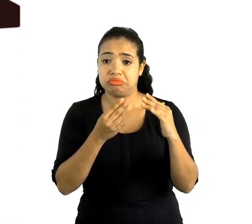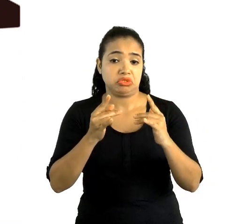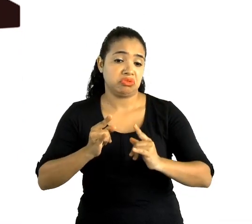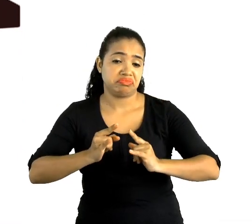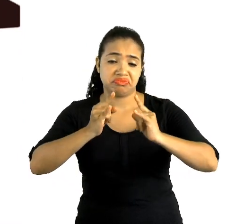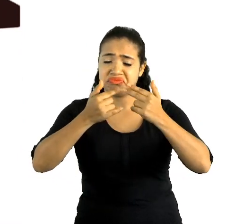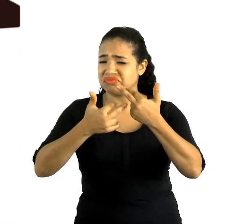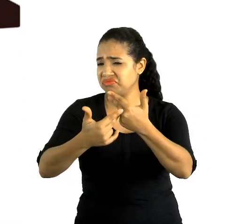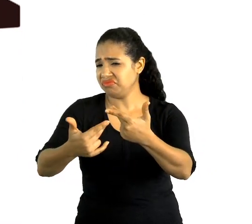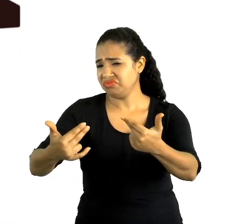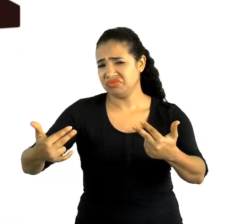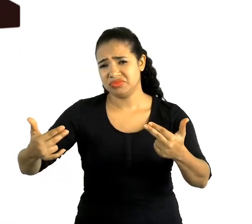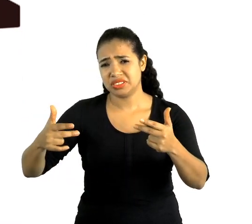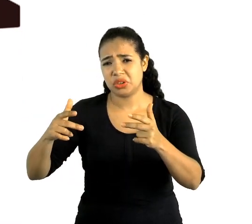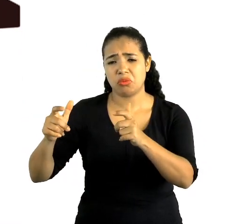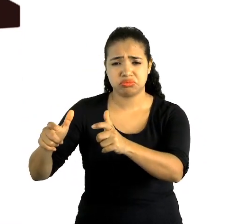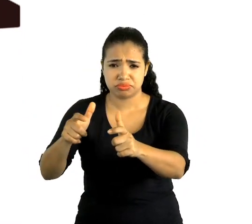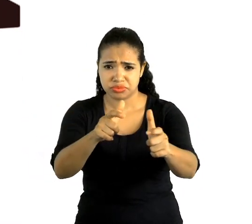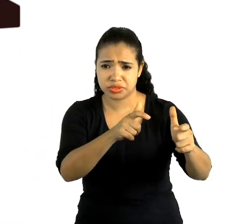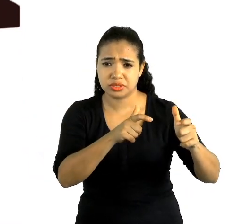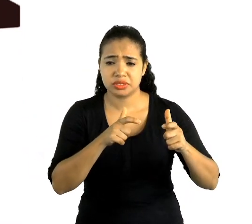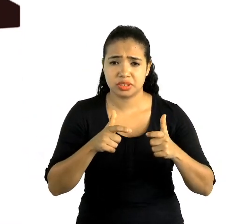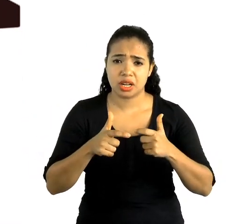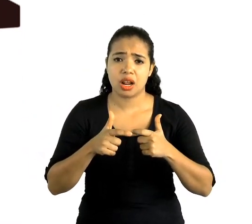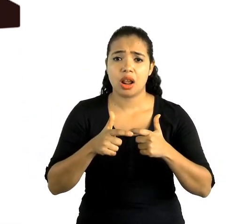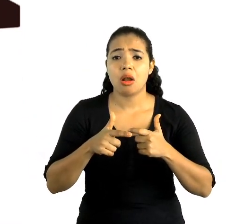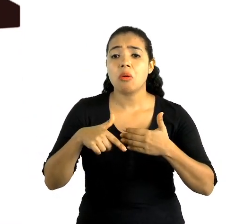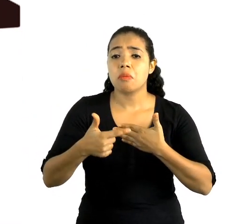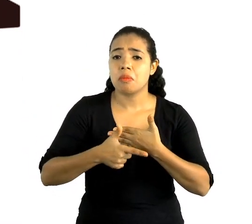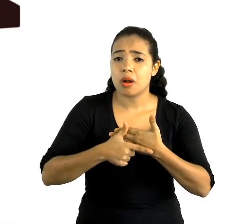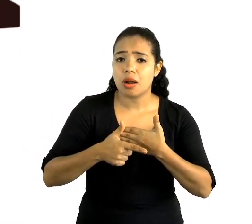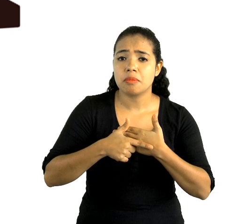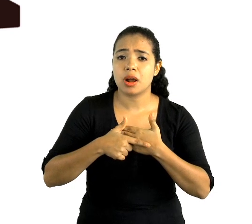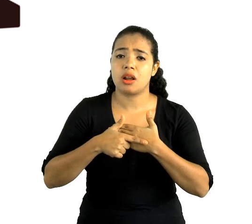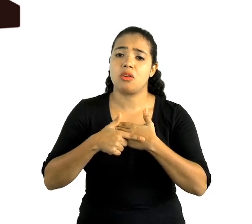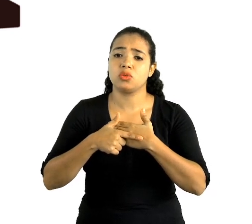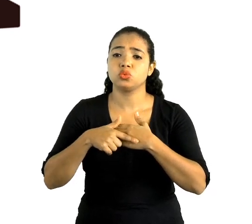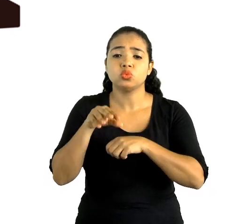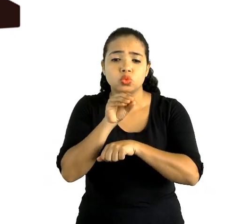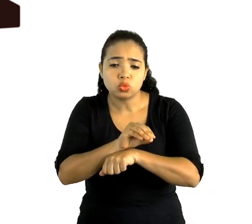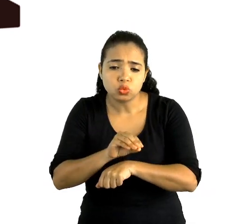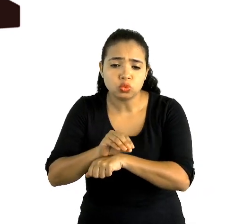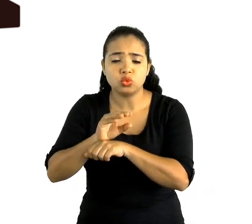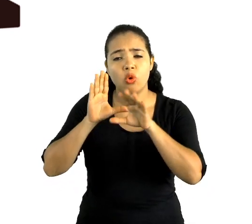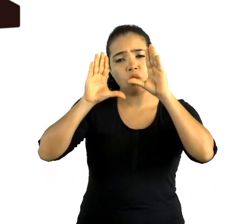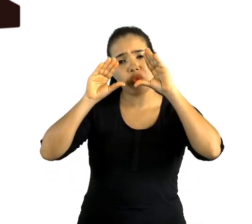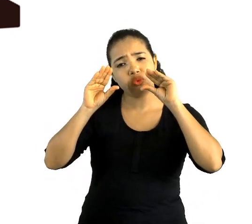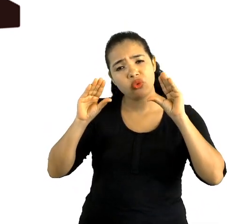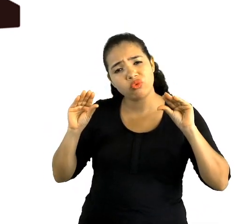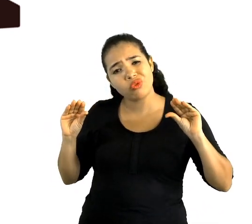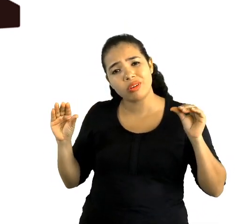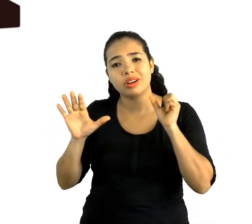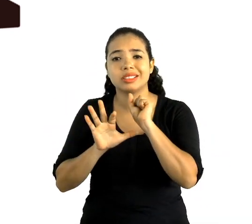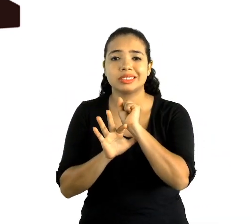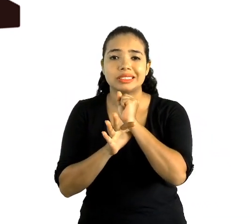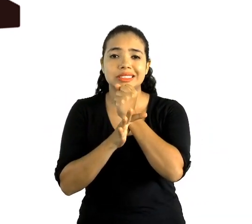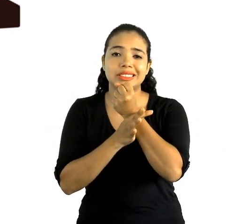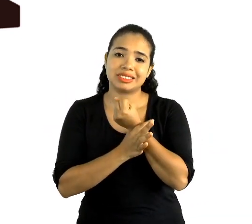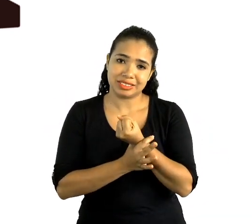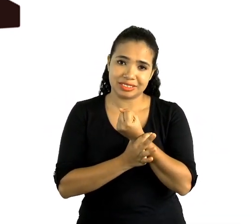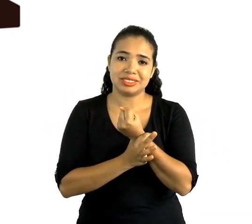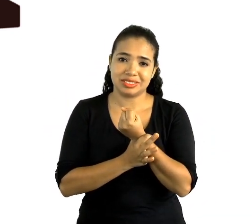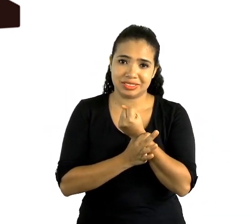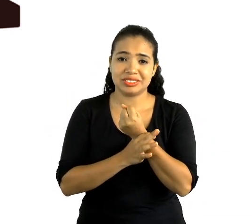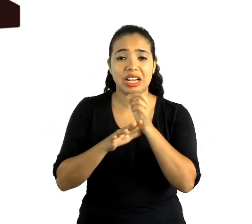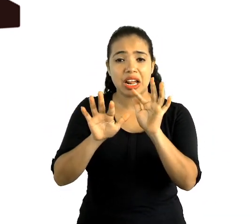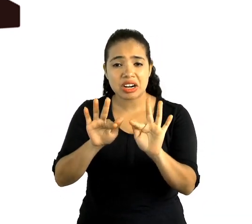pelo ser humano com a função de proteger, dar conforto e segurança ao indivíduo e